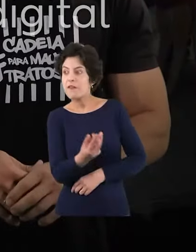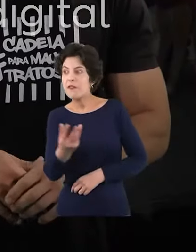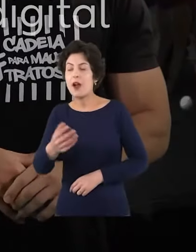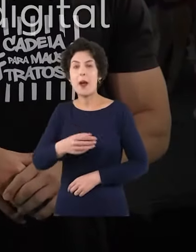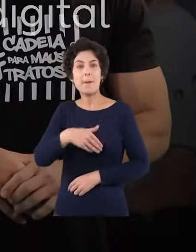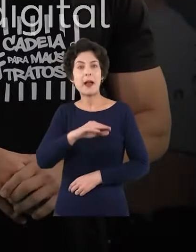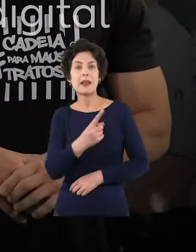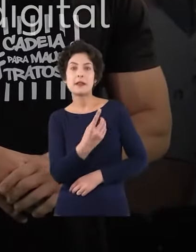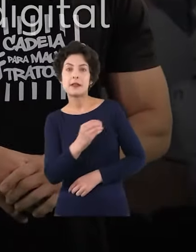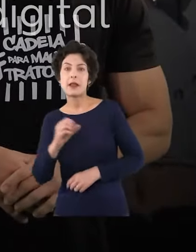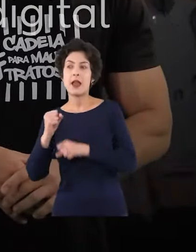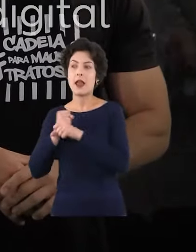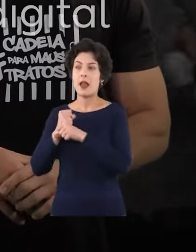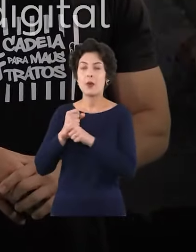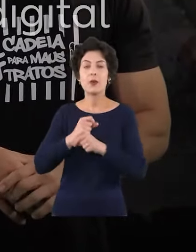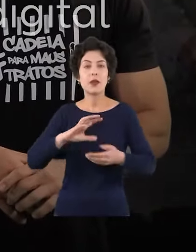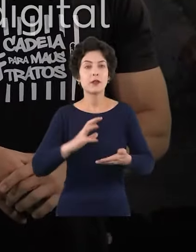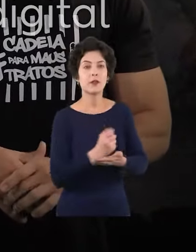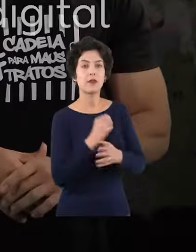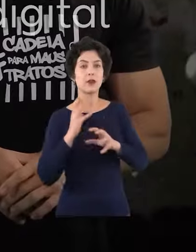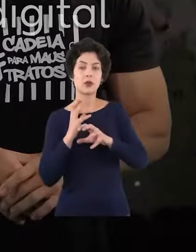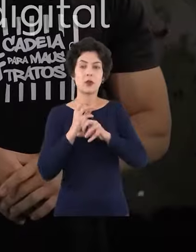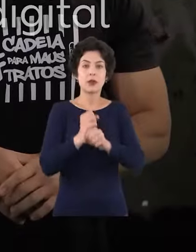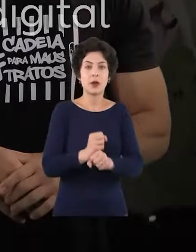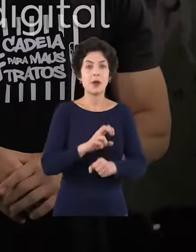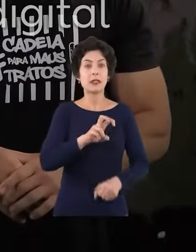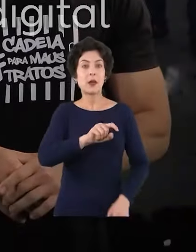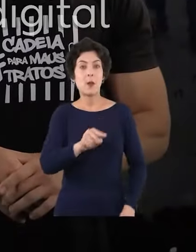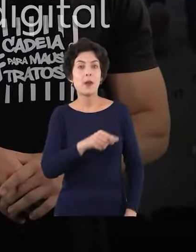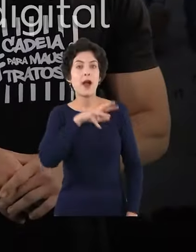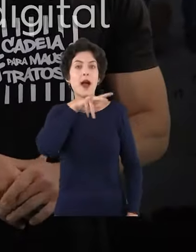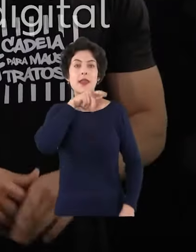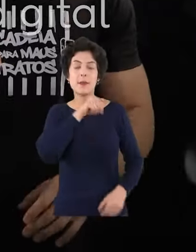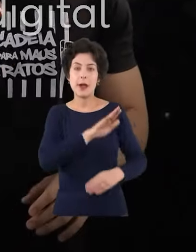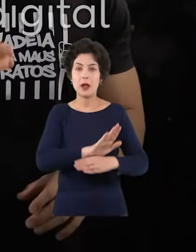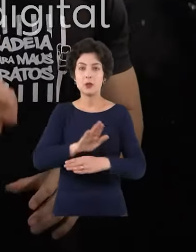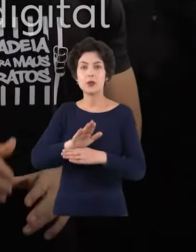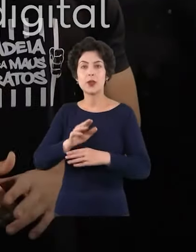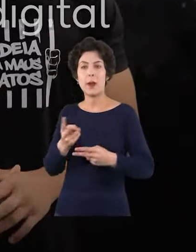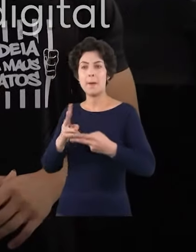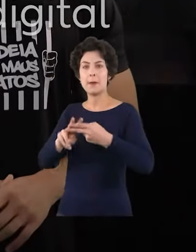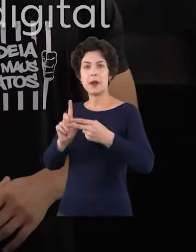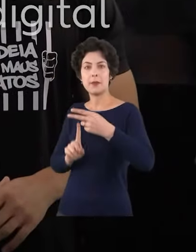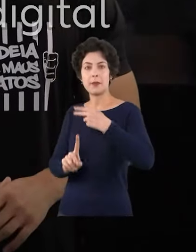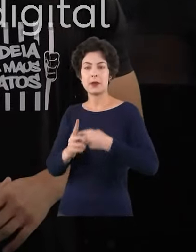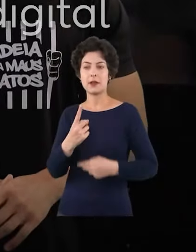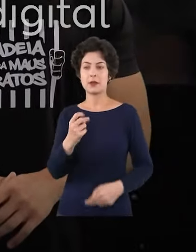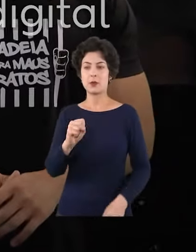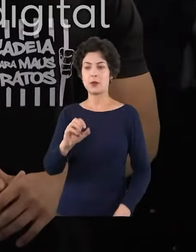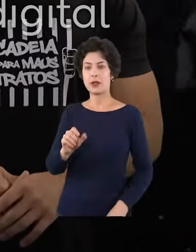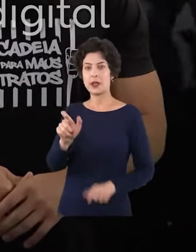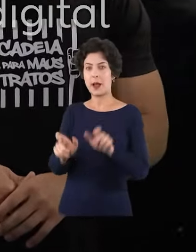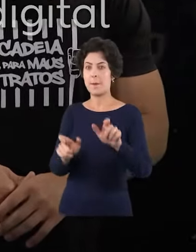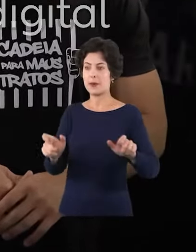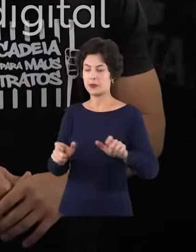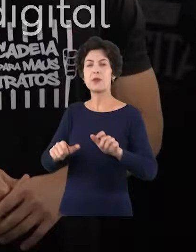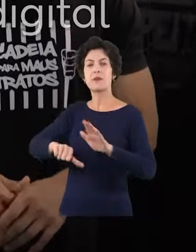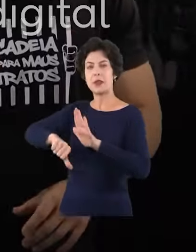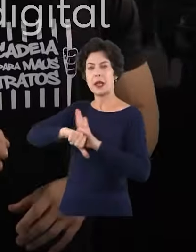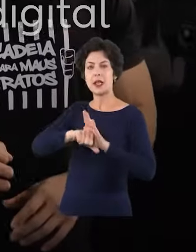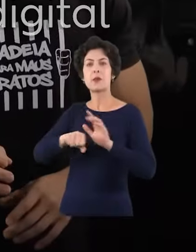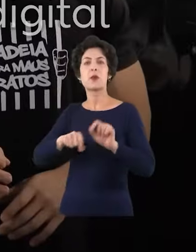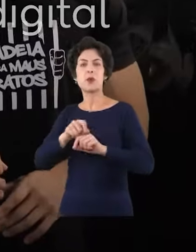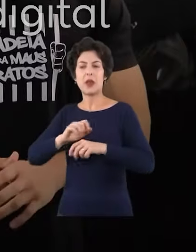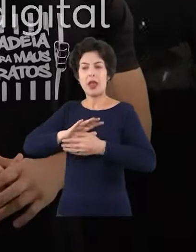resgates ao longo dos últimos anos. Ao total, já foram mais de 5 mil animais salvos. Prendemos mais de 180 autores de crime de maus